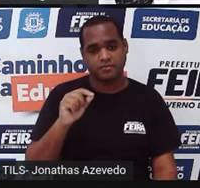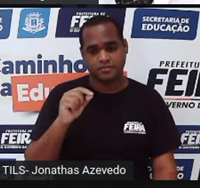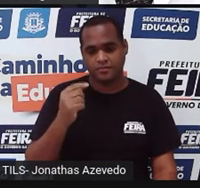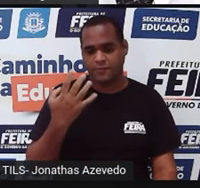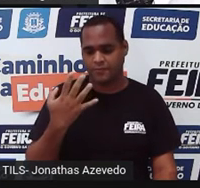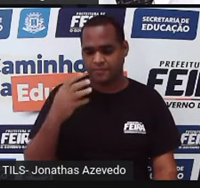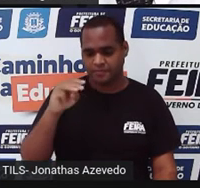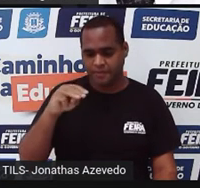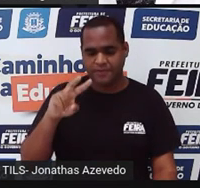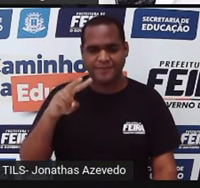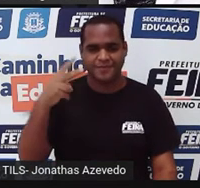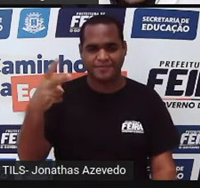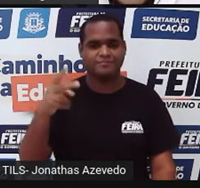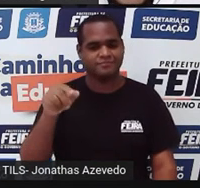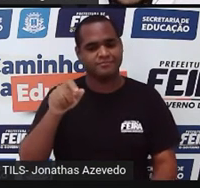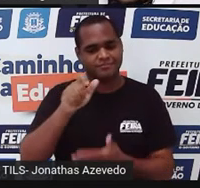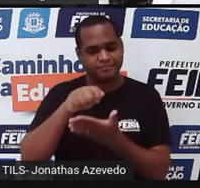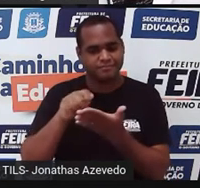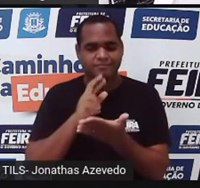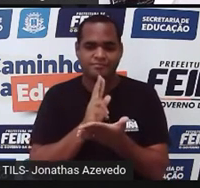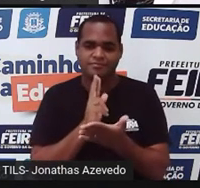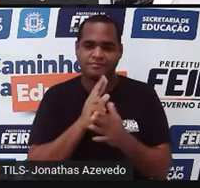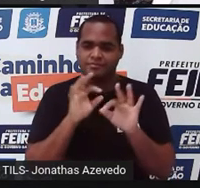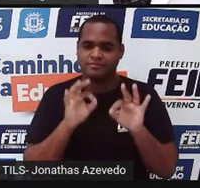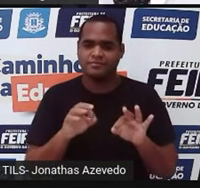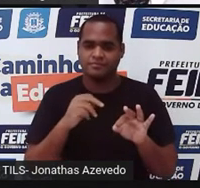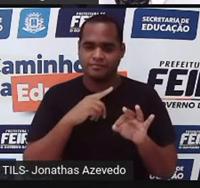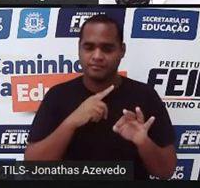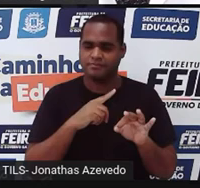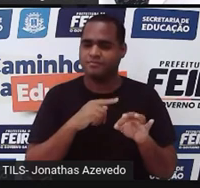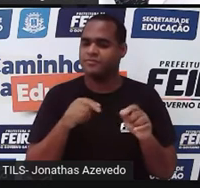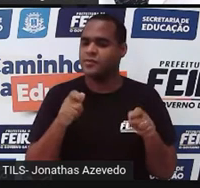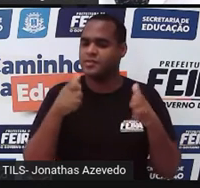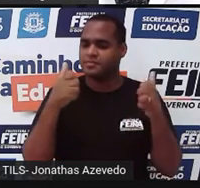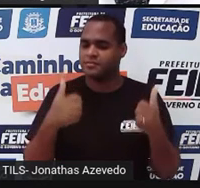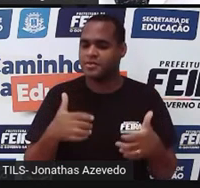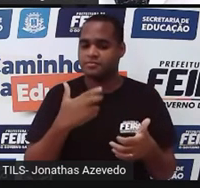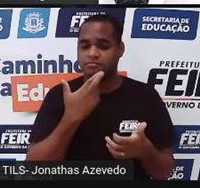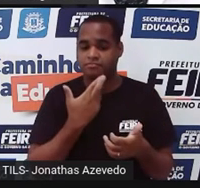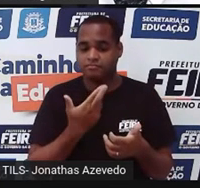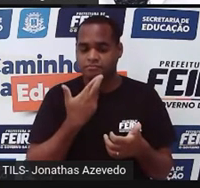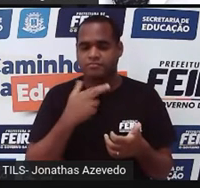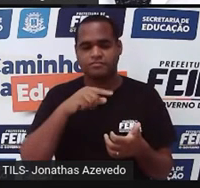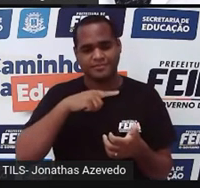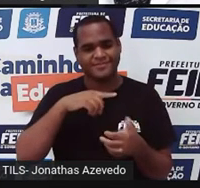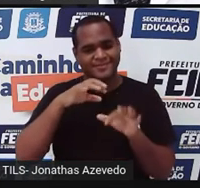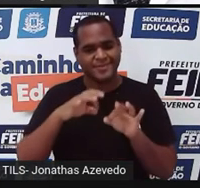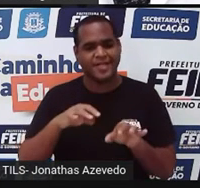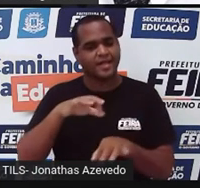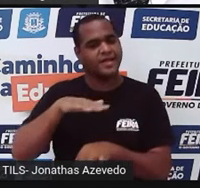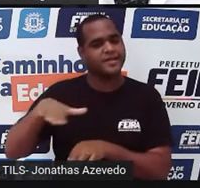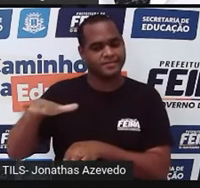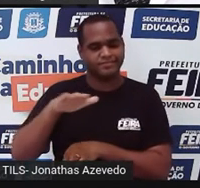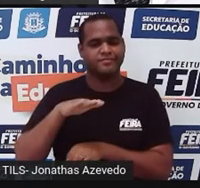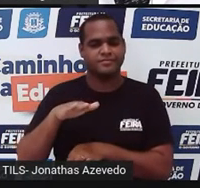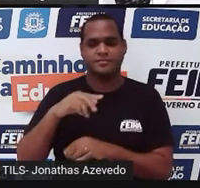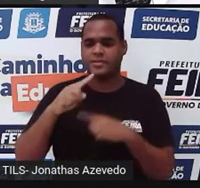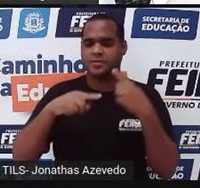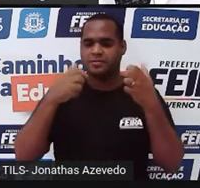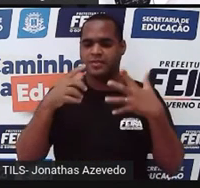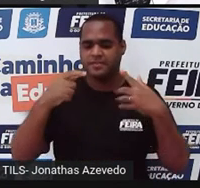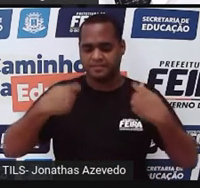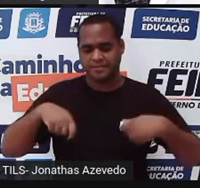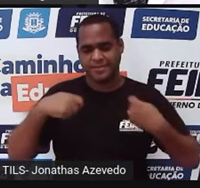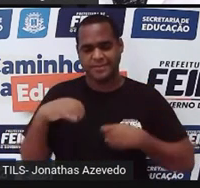quadrados, que eu estou grifando ali. Então, gente guarda os resultados dessas áreas, porque depois a gente vai